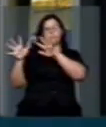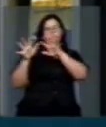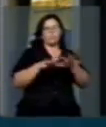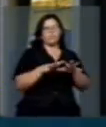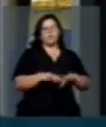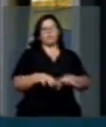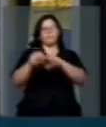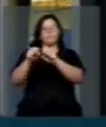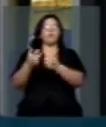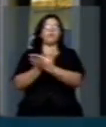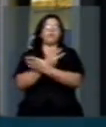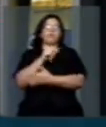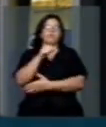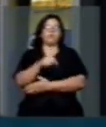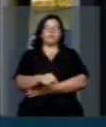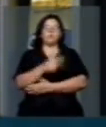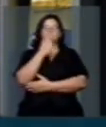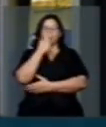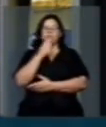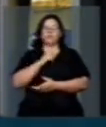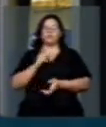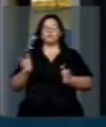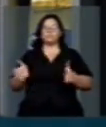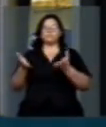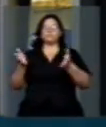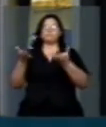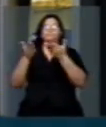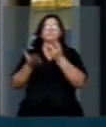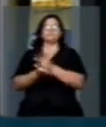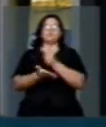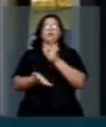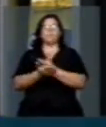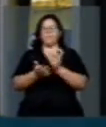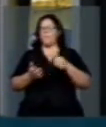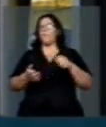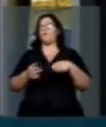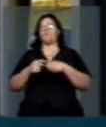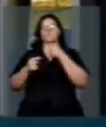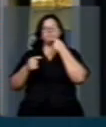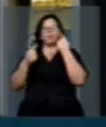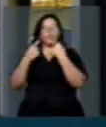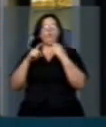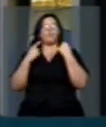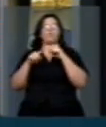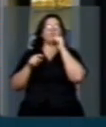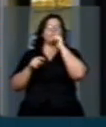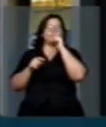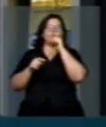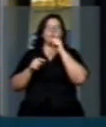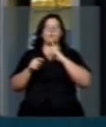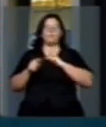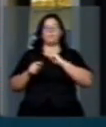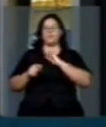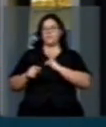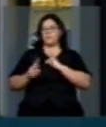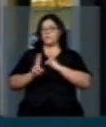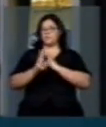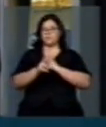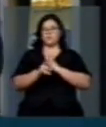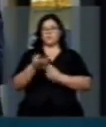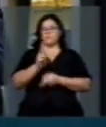hostilizações a essa senhora em nosso território. O PT tem uma tradição de defender bandidos, haja visto o